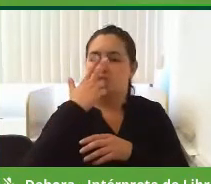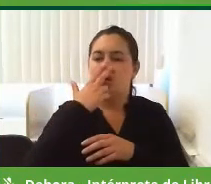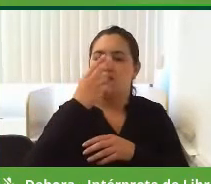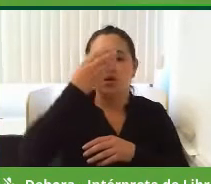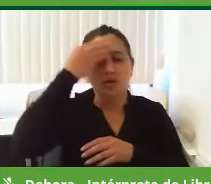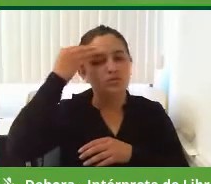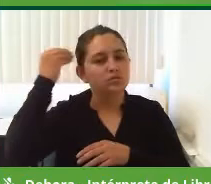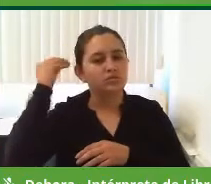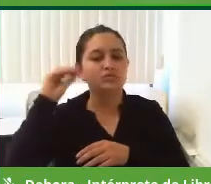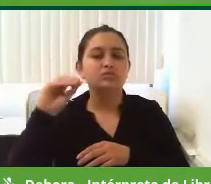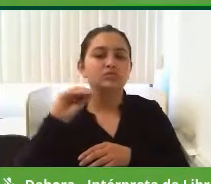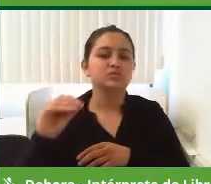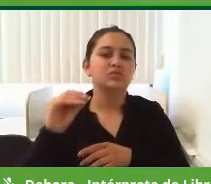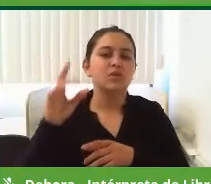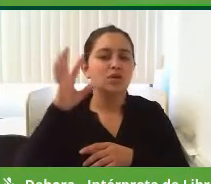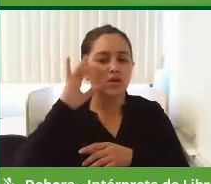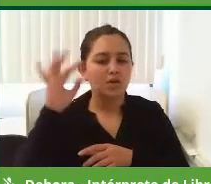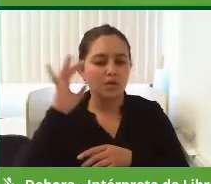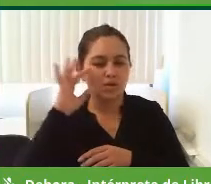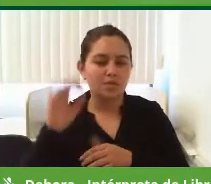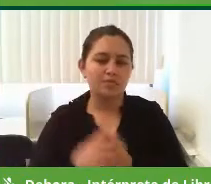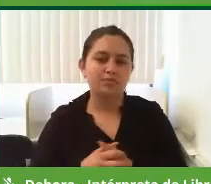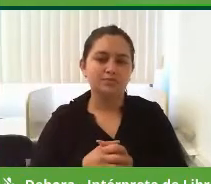O que o senhor pensa sobre isso?